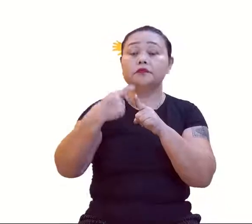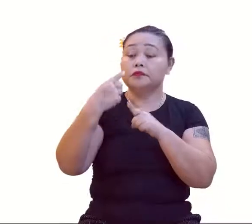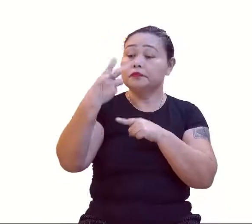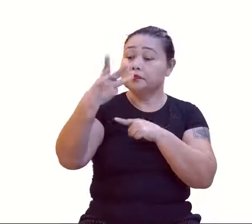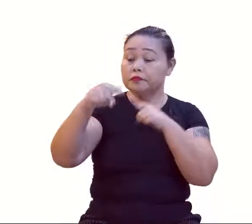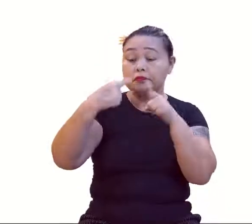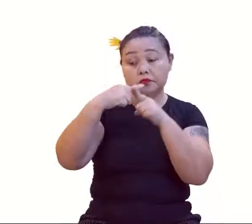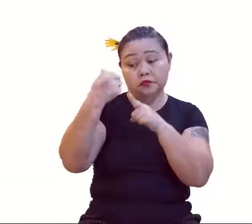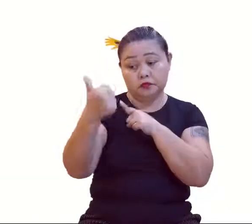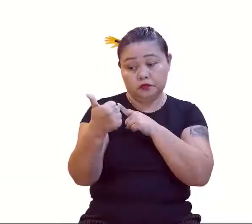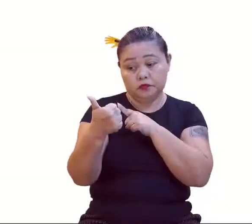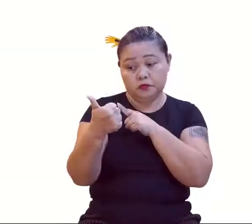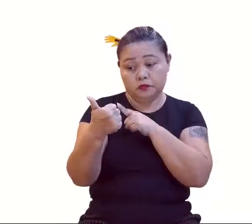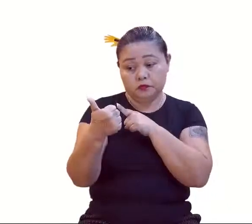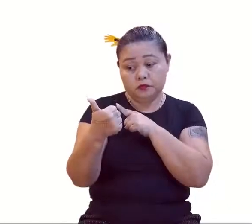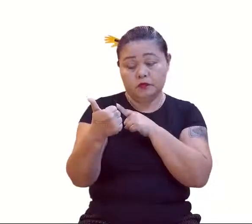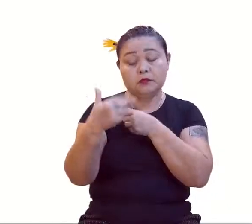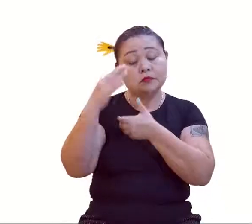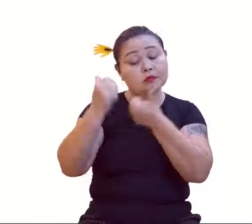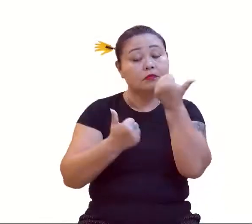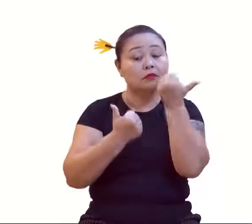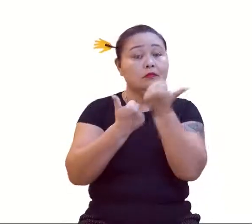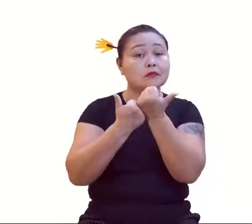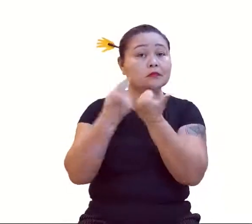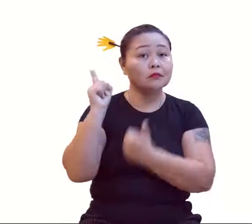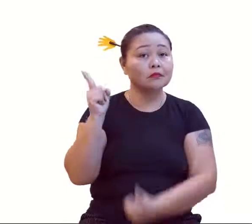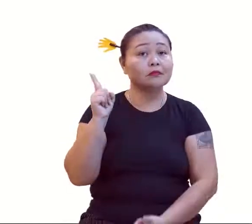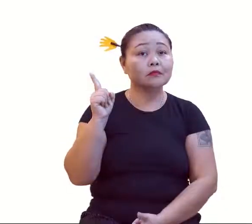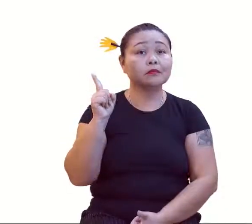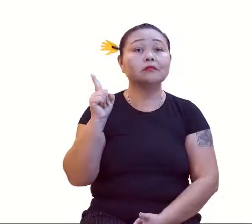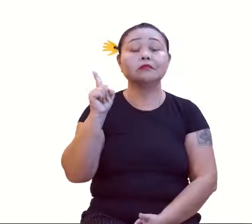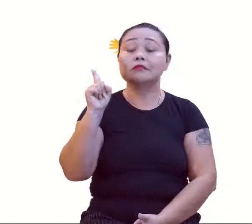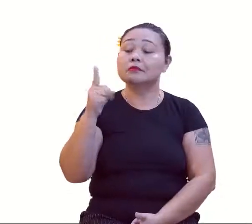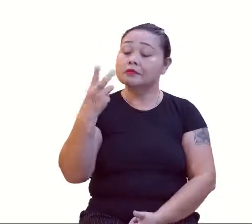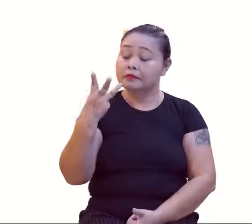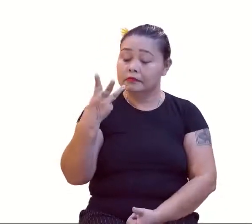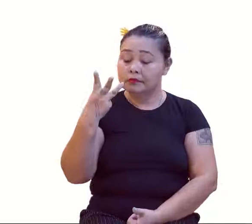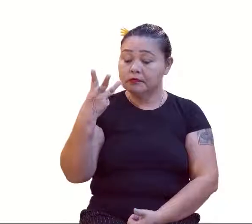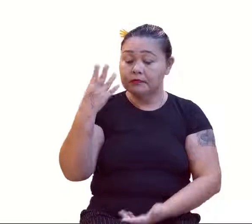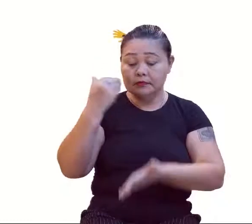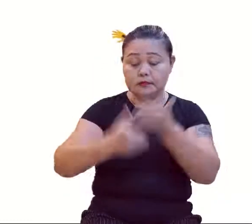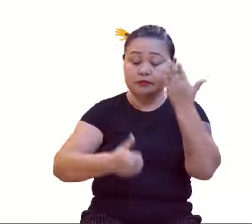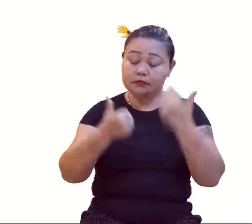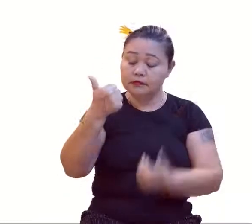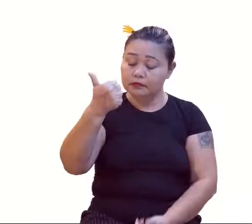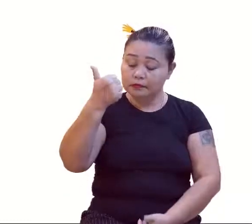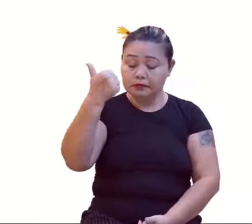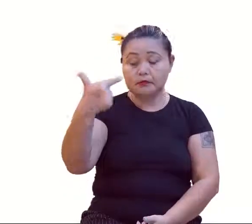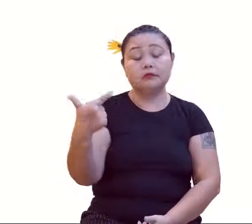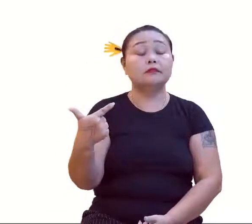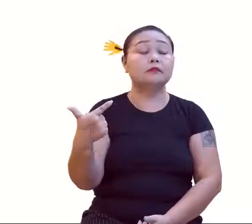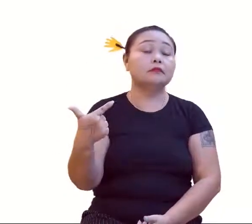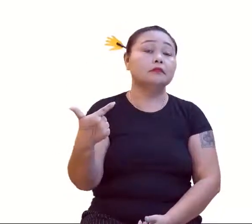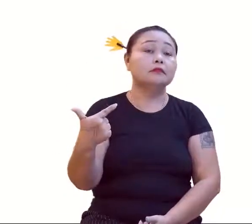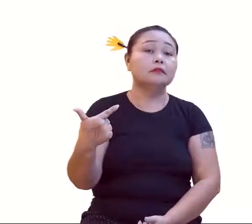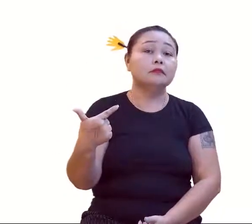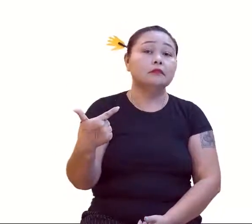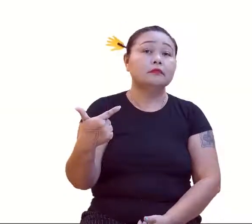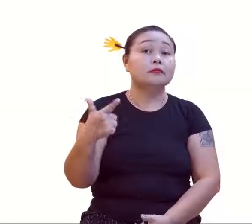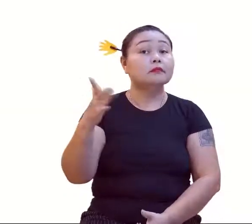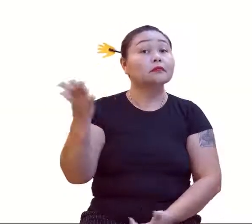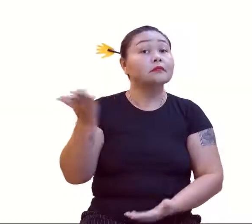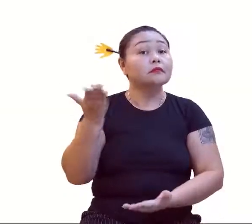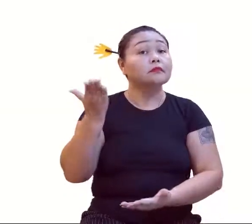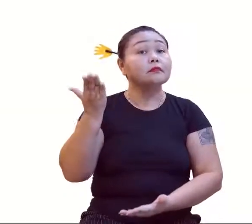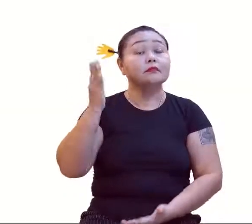1. 1, né? Então a gente vai sempre substituir aqui, ó. 3 vezes 1? 3. Menos 1? 2. 2. Agora eu vou fazer o